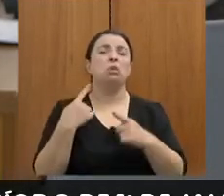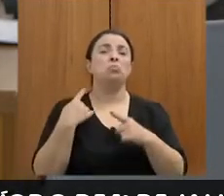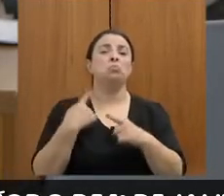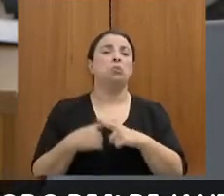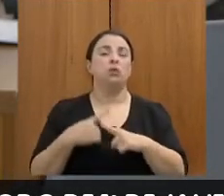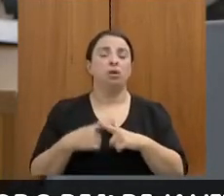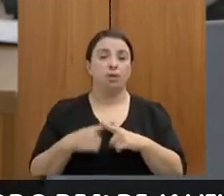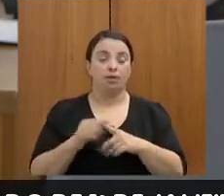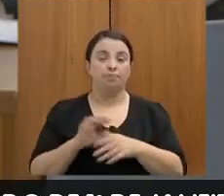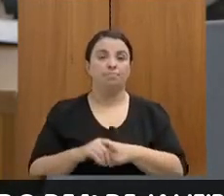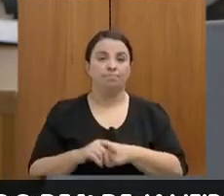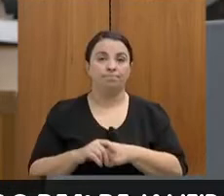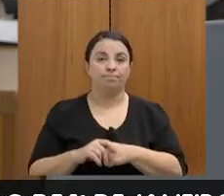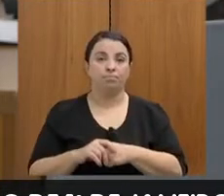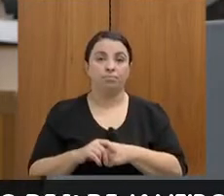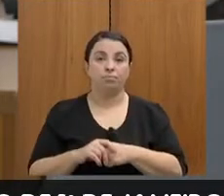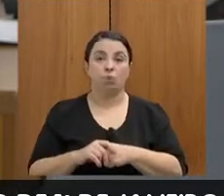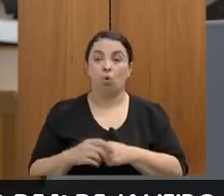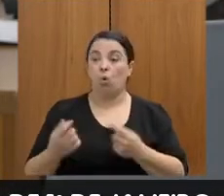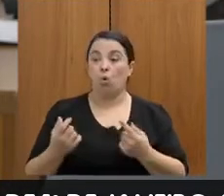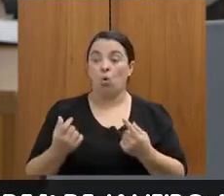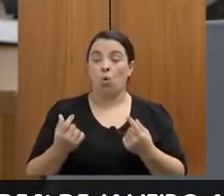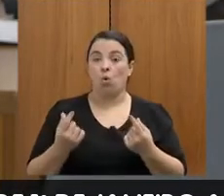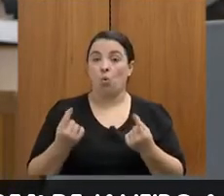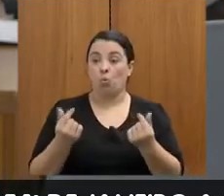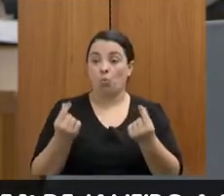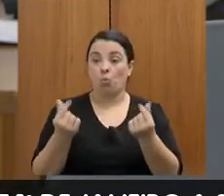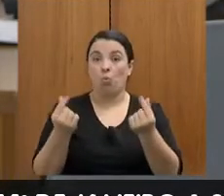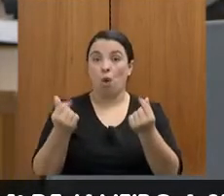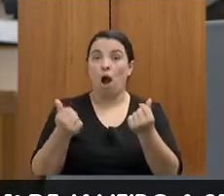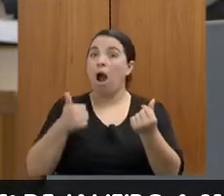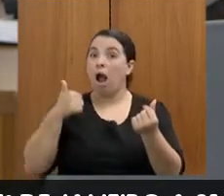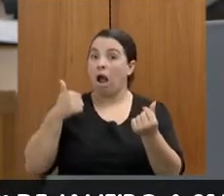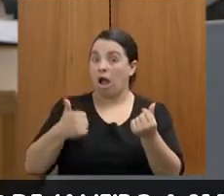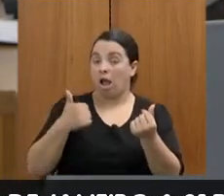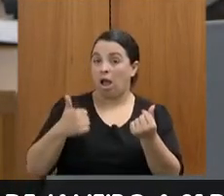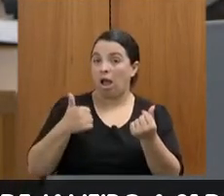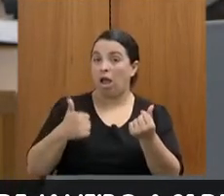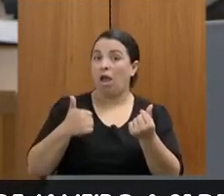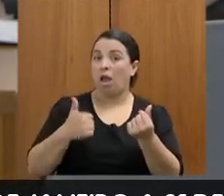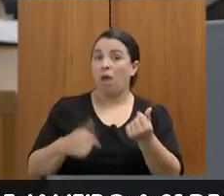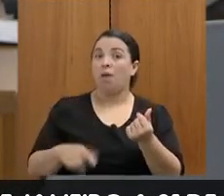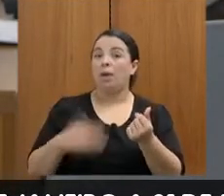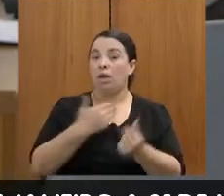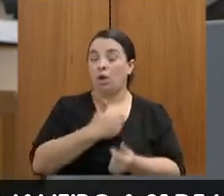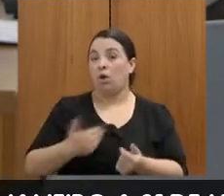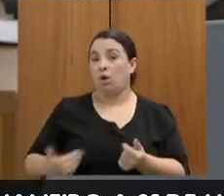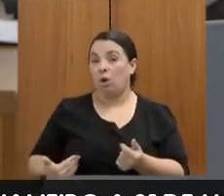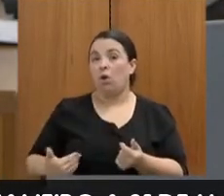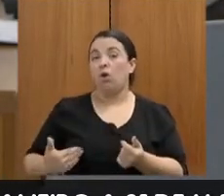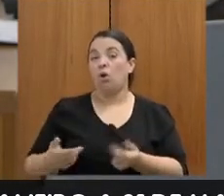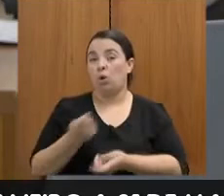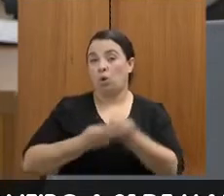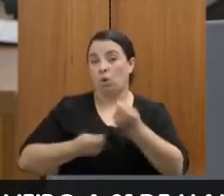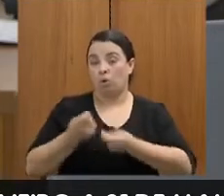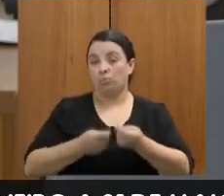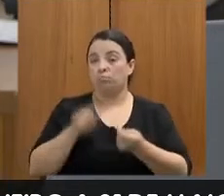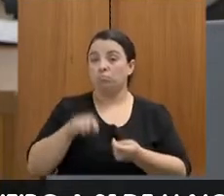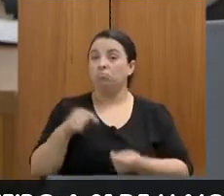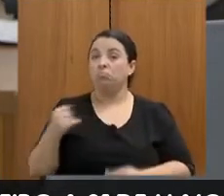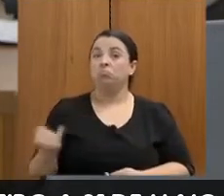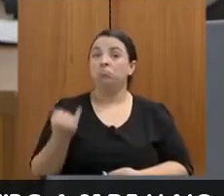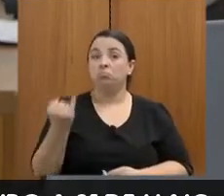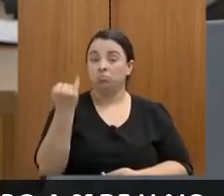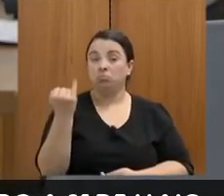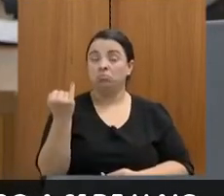A saúde financeira do Estado, a recuperação econômica do Estado, é sempre importante lembrar, porque ela não é um